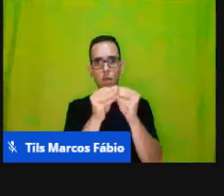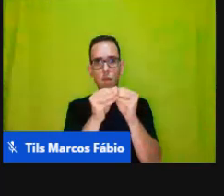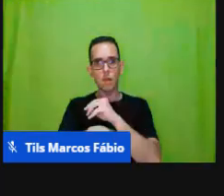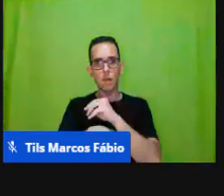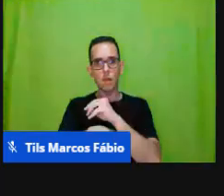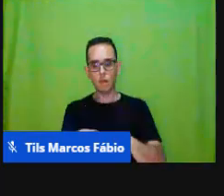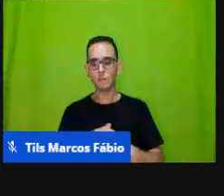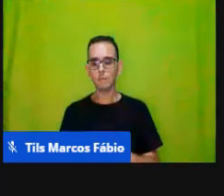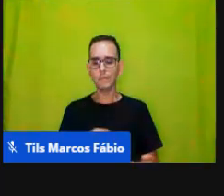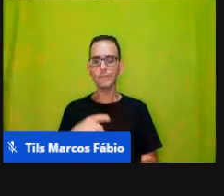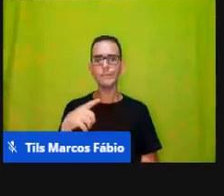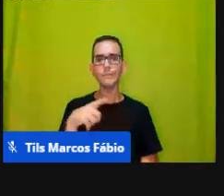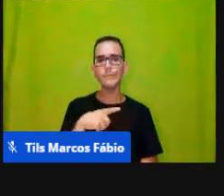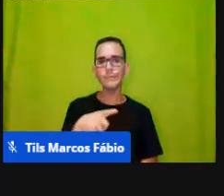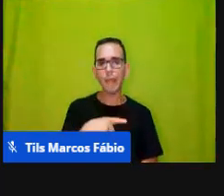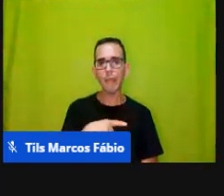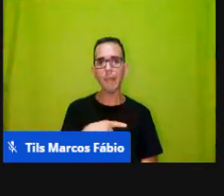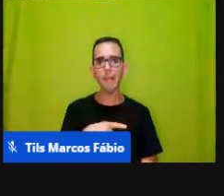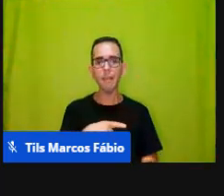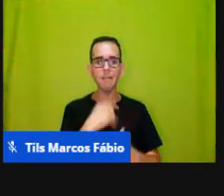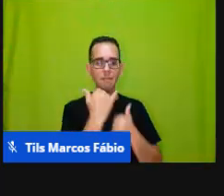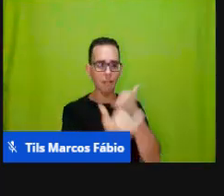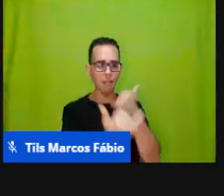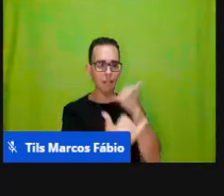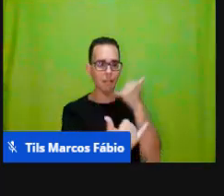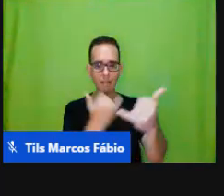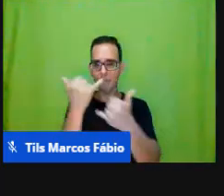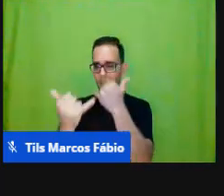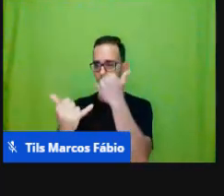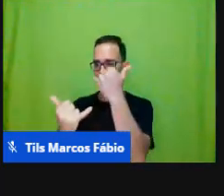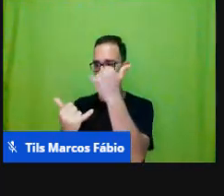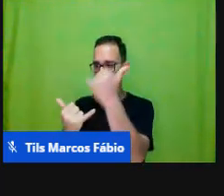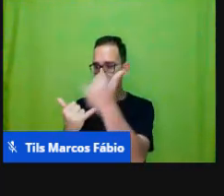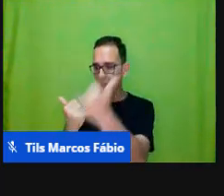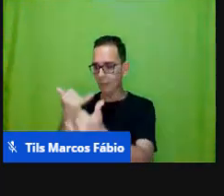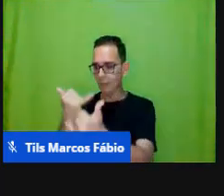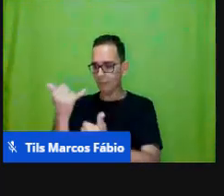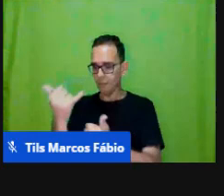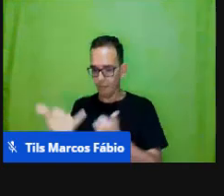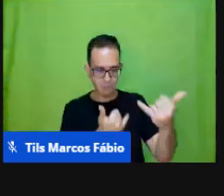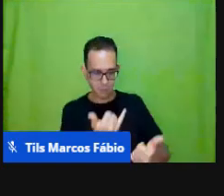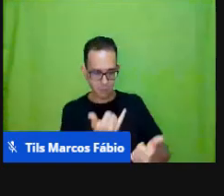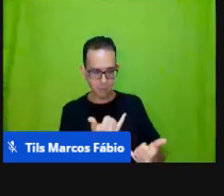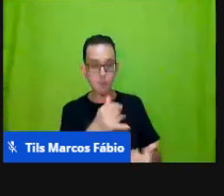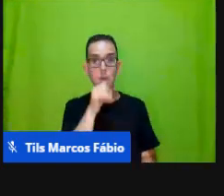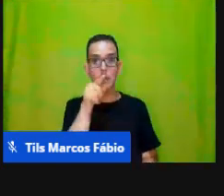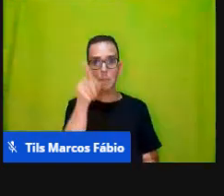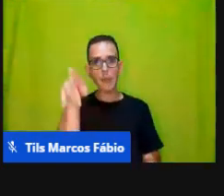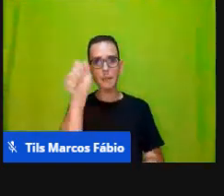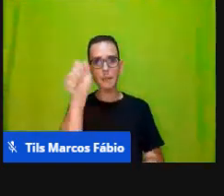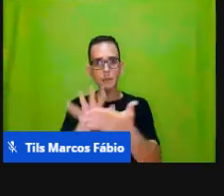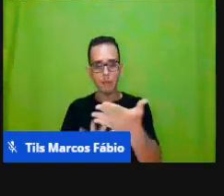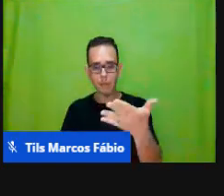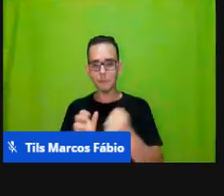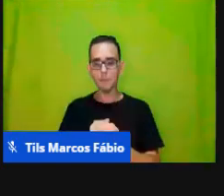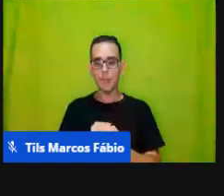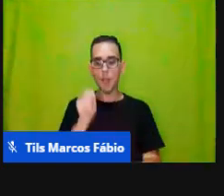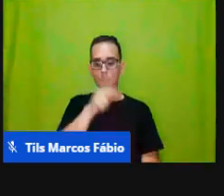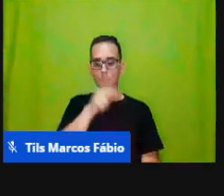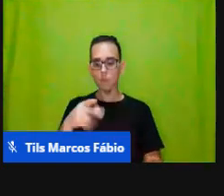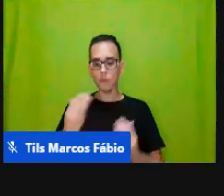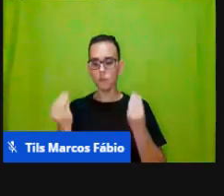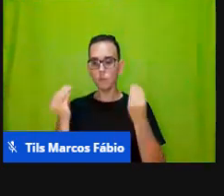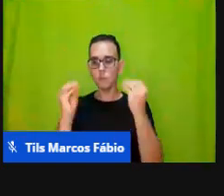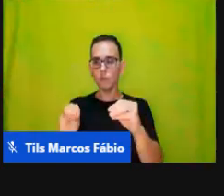blocos de montar os bloquinhos de montar né ali por exemplo nessa atividade a professora trouxe uma figura de uma